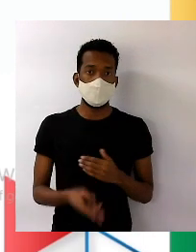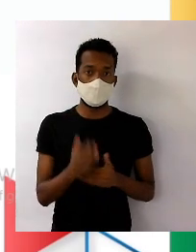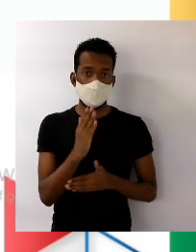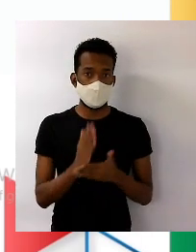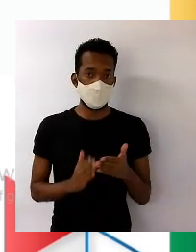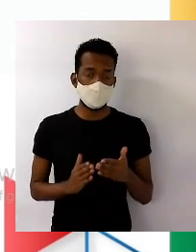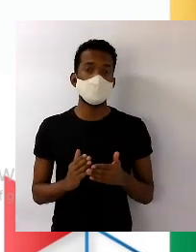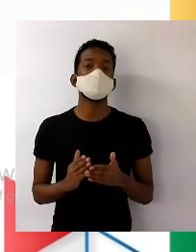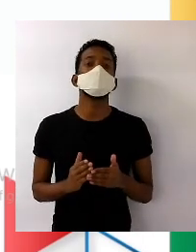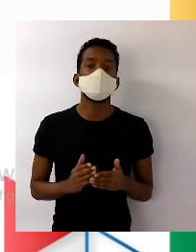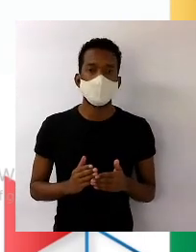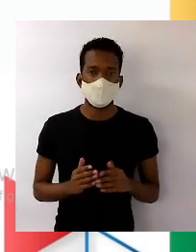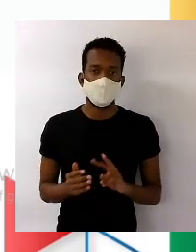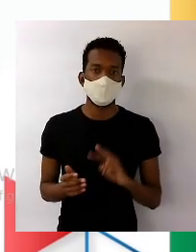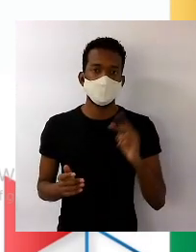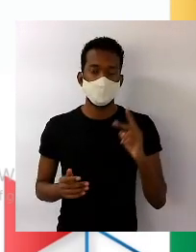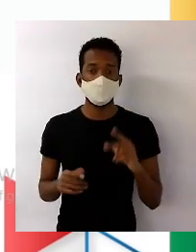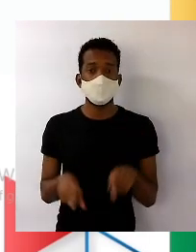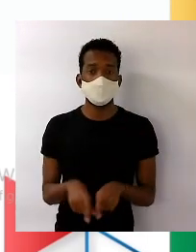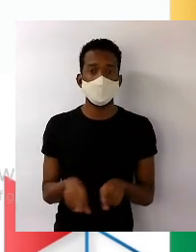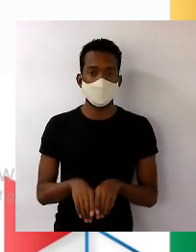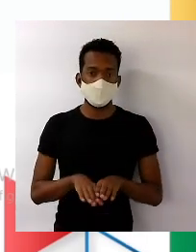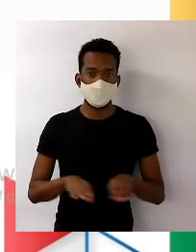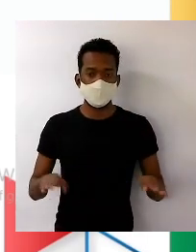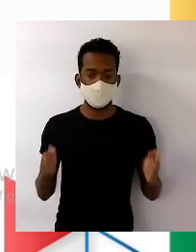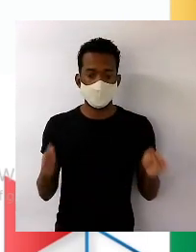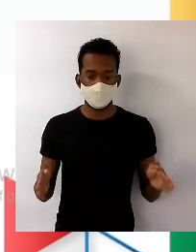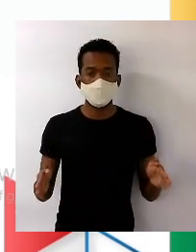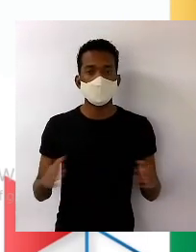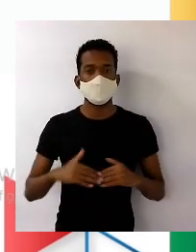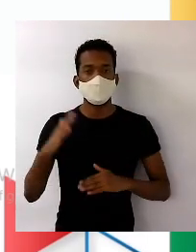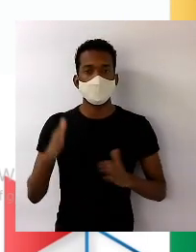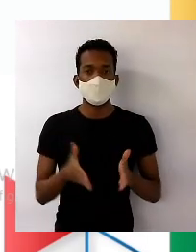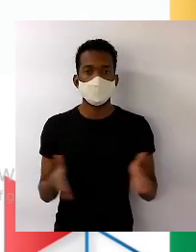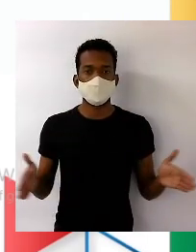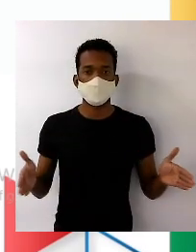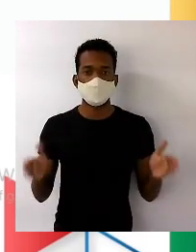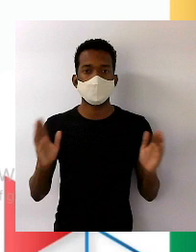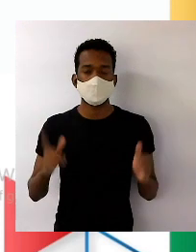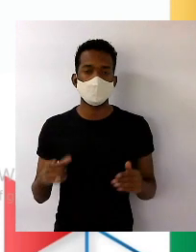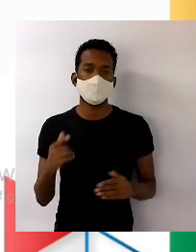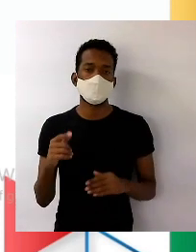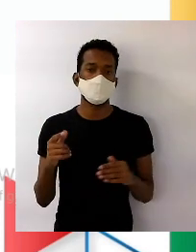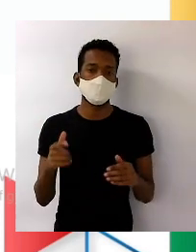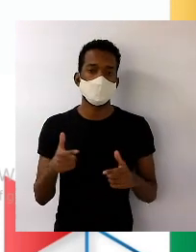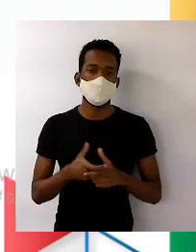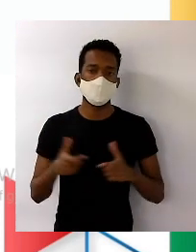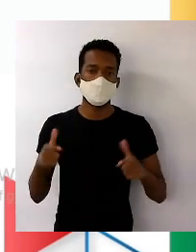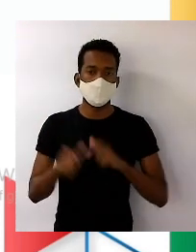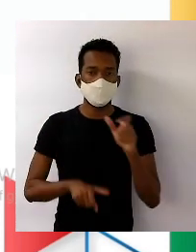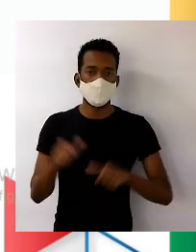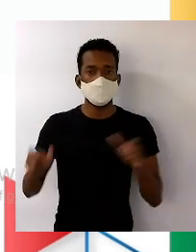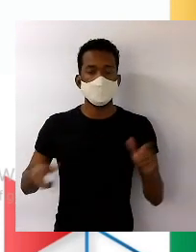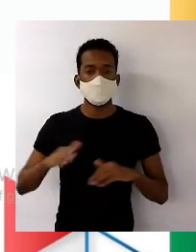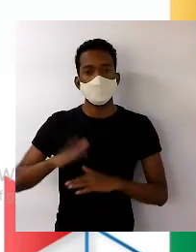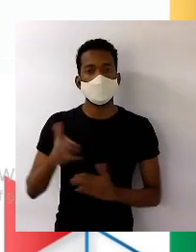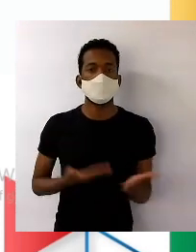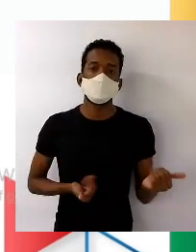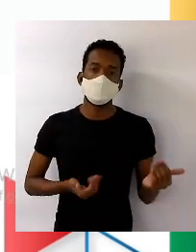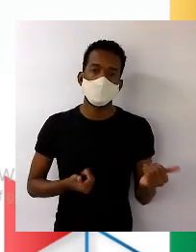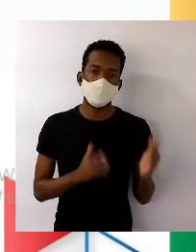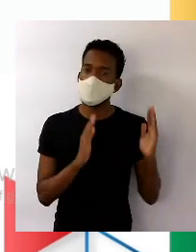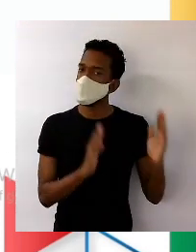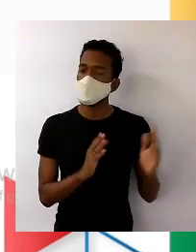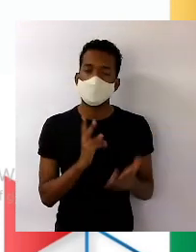a base dessa pirâmide, ela era maior. Ou seja, a gente tinha uma população bem mais jovem. E